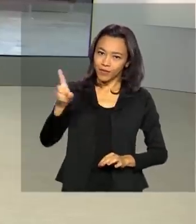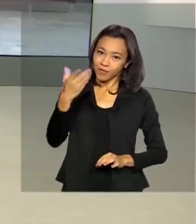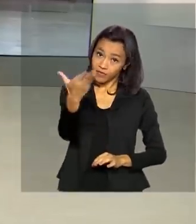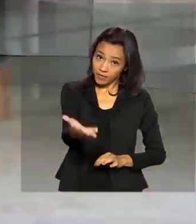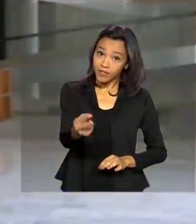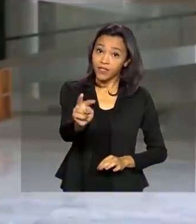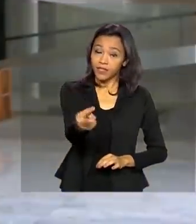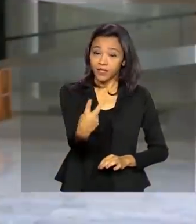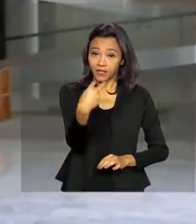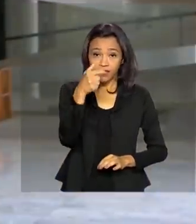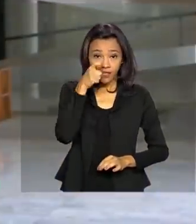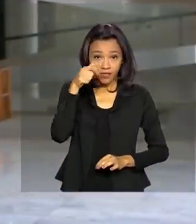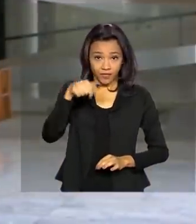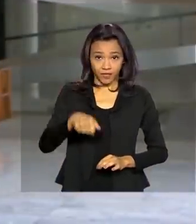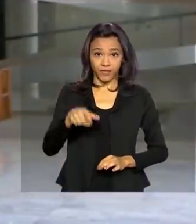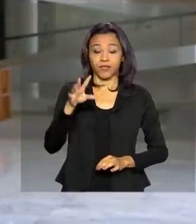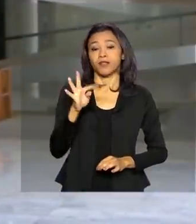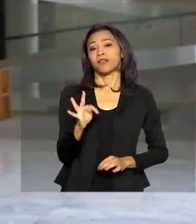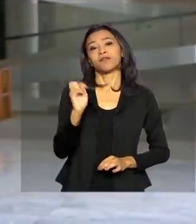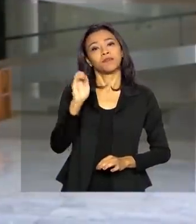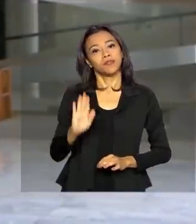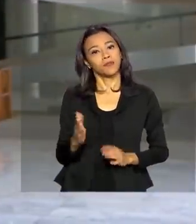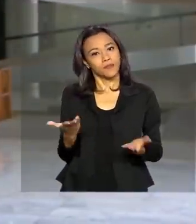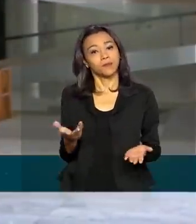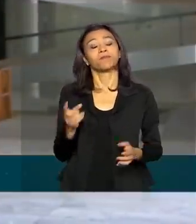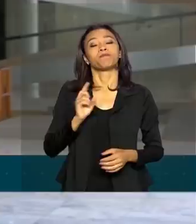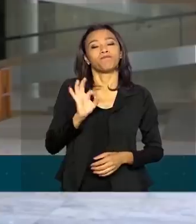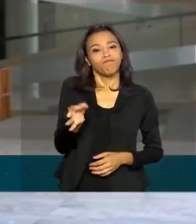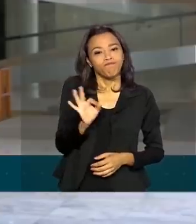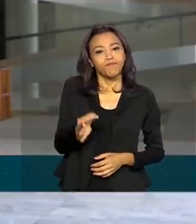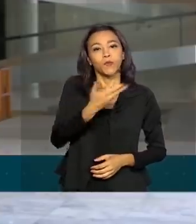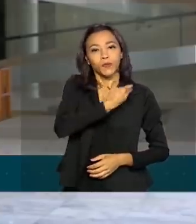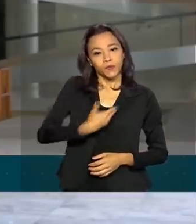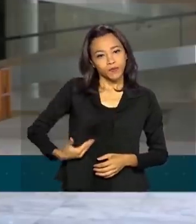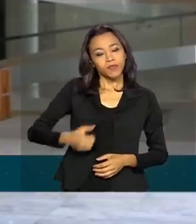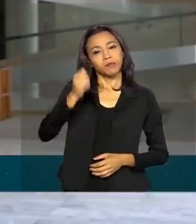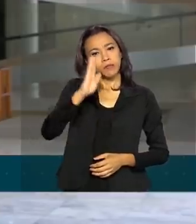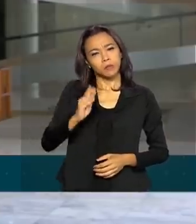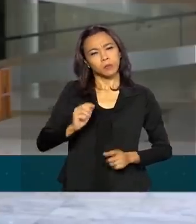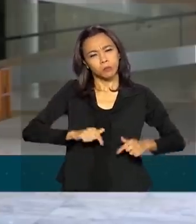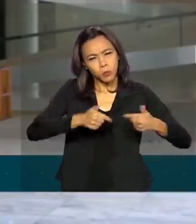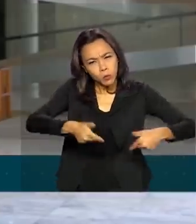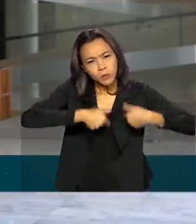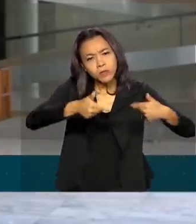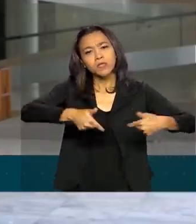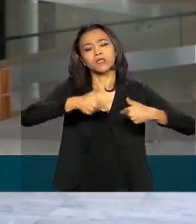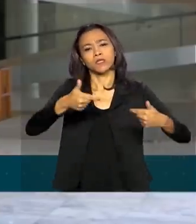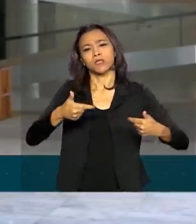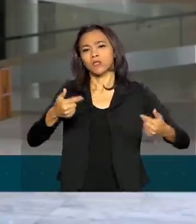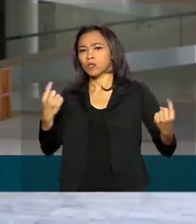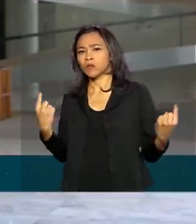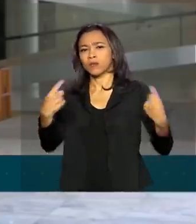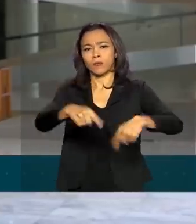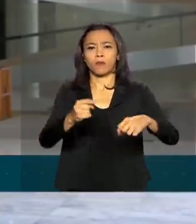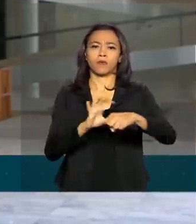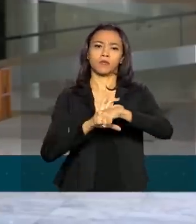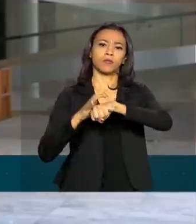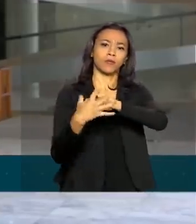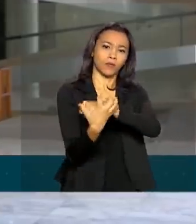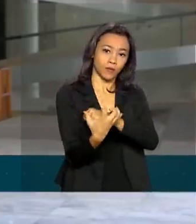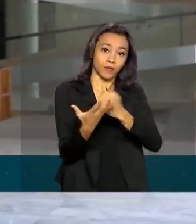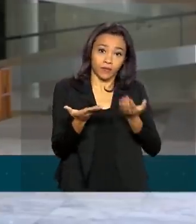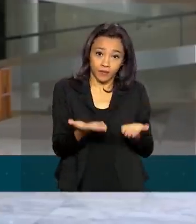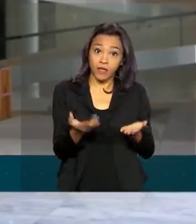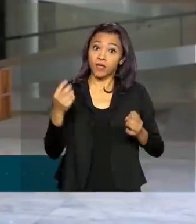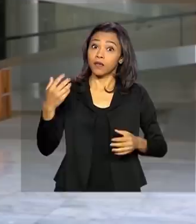você que acompanha a TV Brasil. É isso mesmo. O governo brasileiro continua trabalhando no enfrentamento do novo coronavírus. E